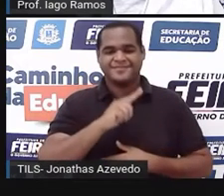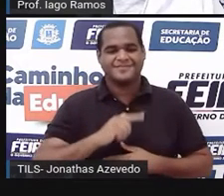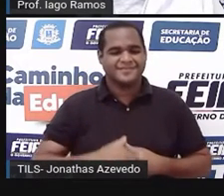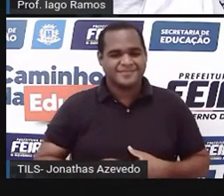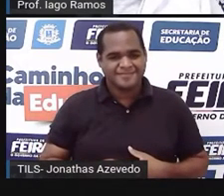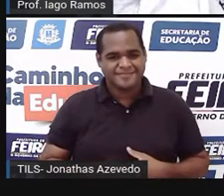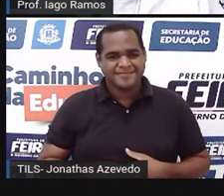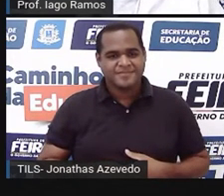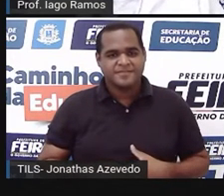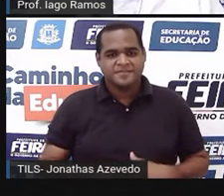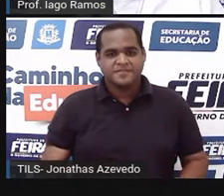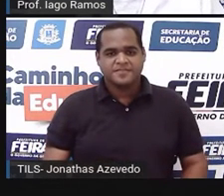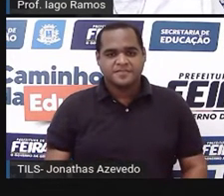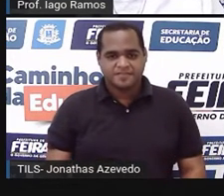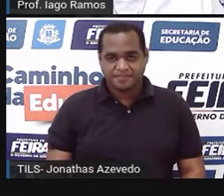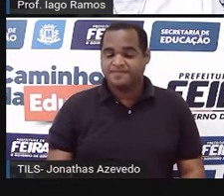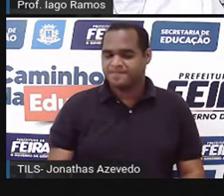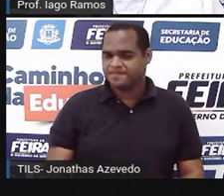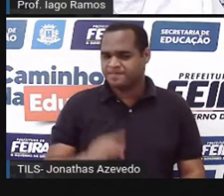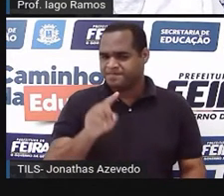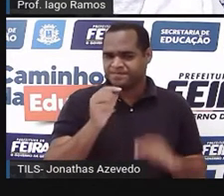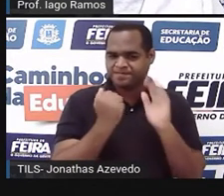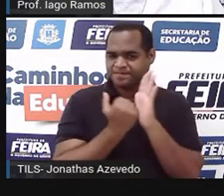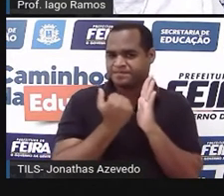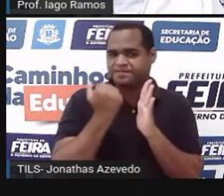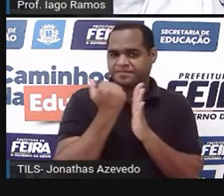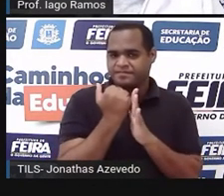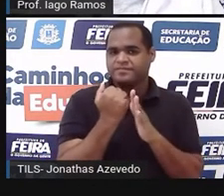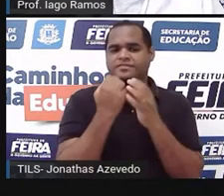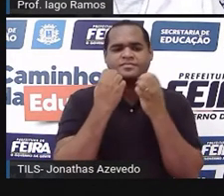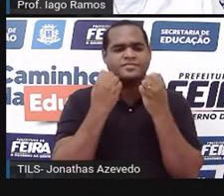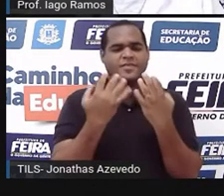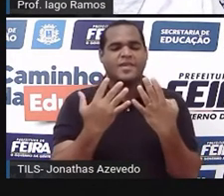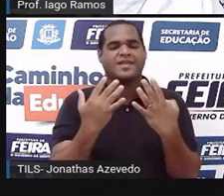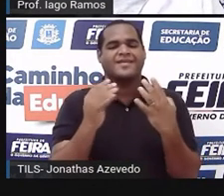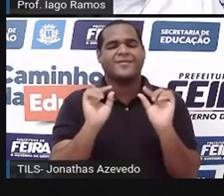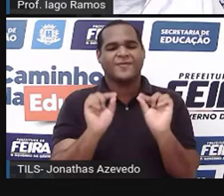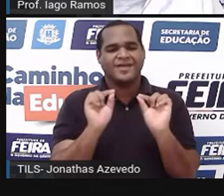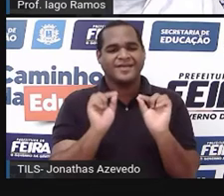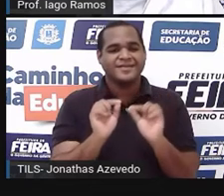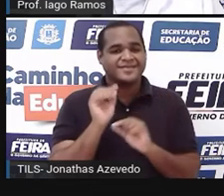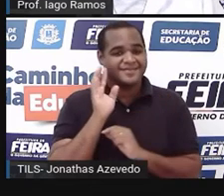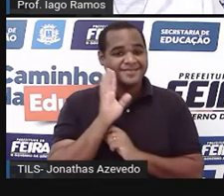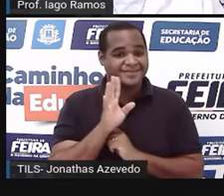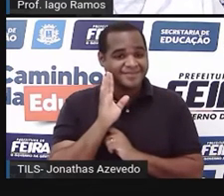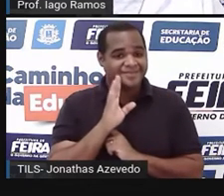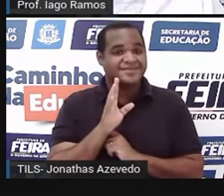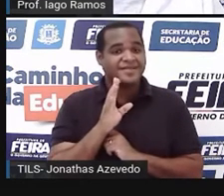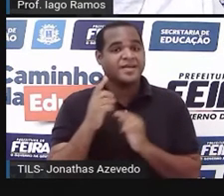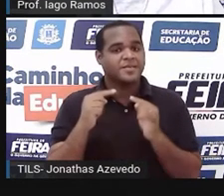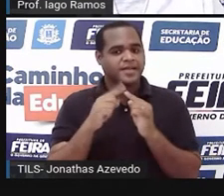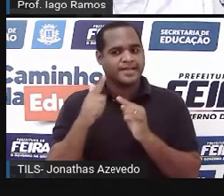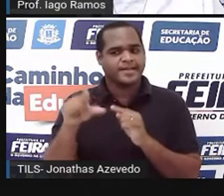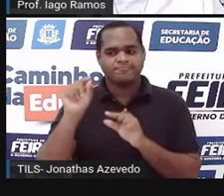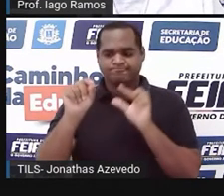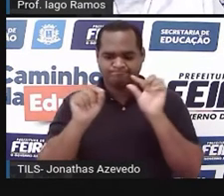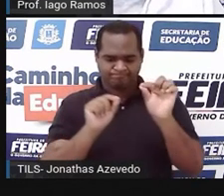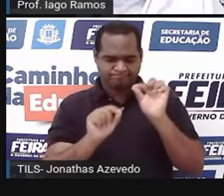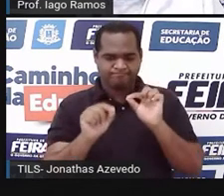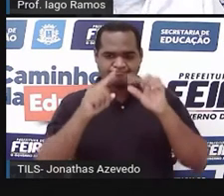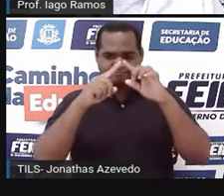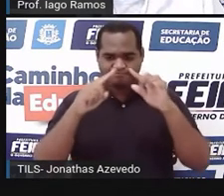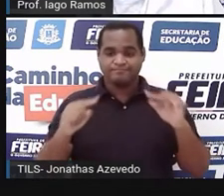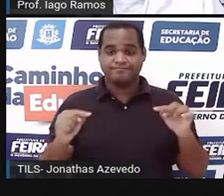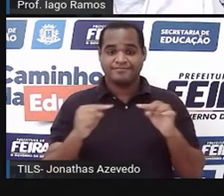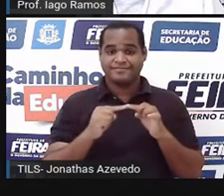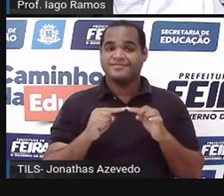aqui. tá bom? Então a gente vai conhecer mais uma coisa bacana, além da condição de existência, que acontece nos